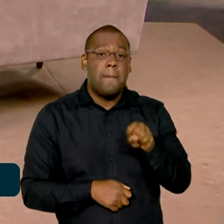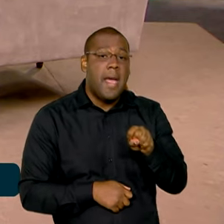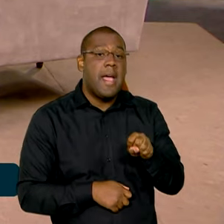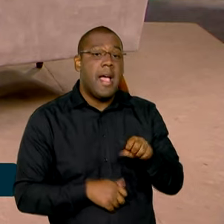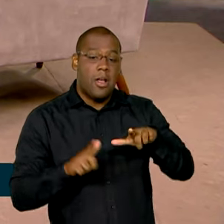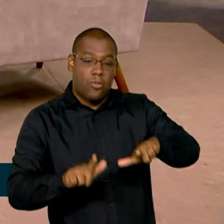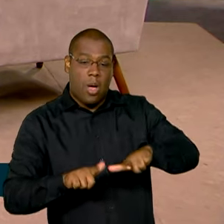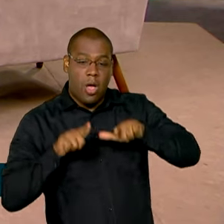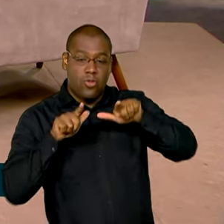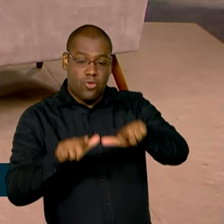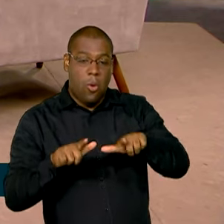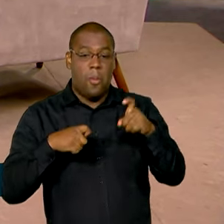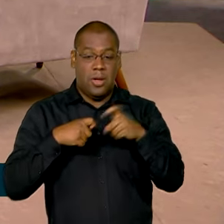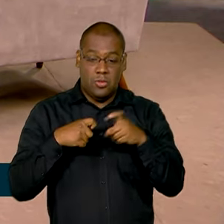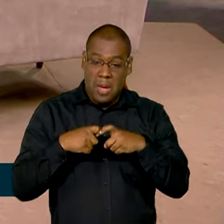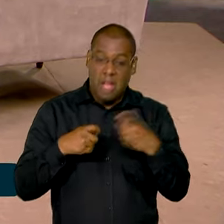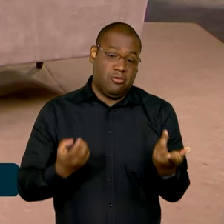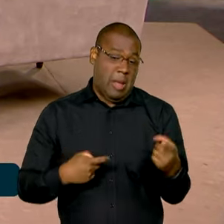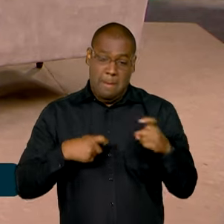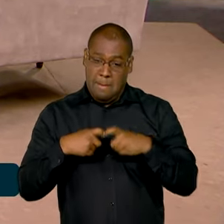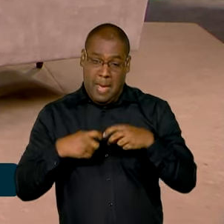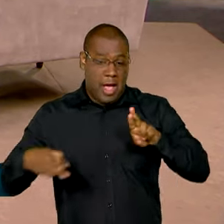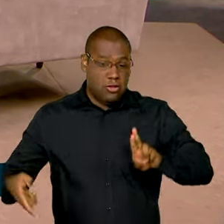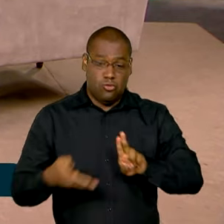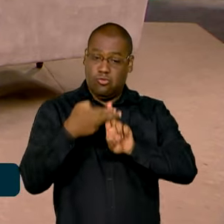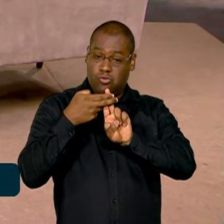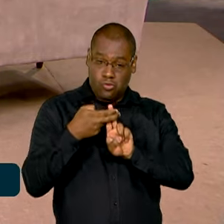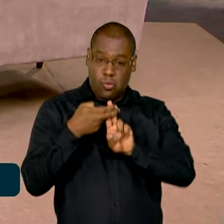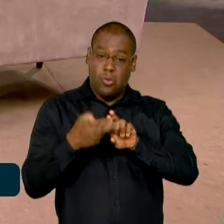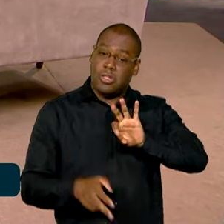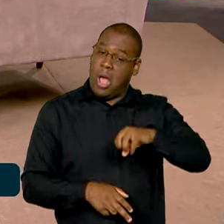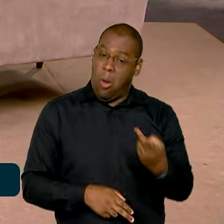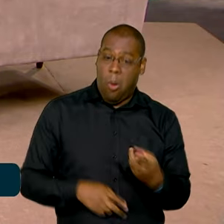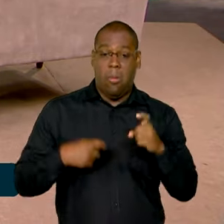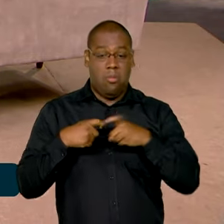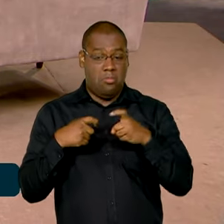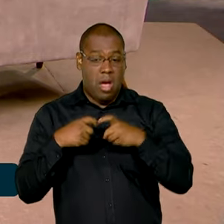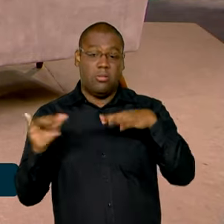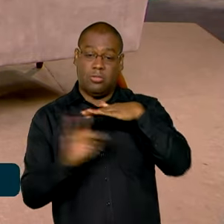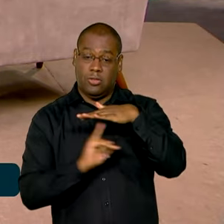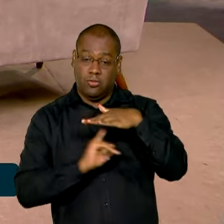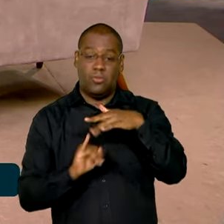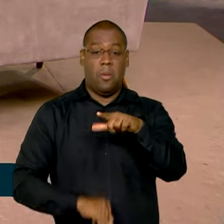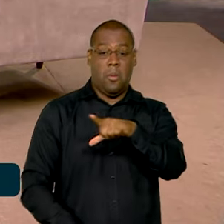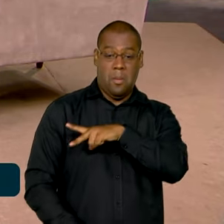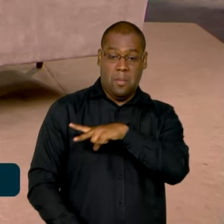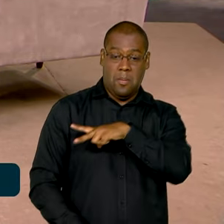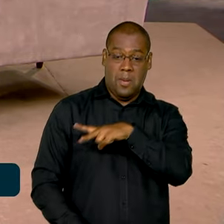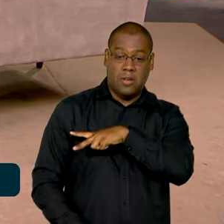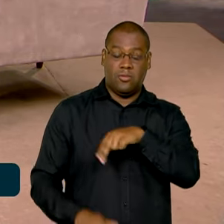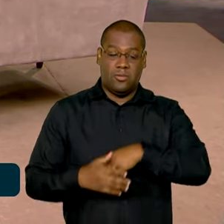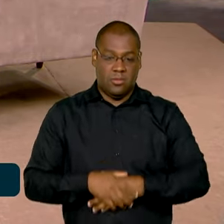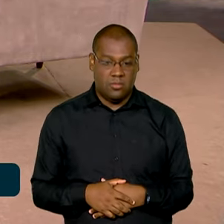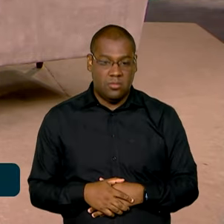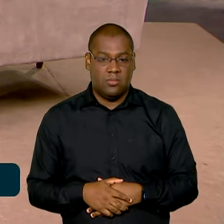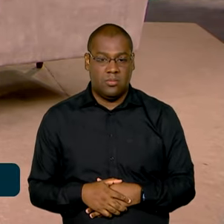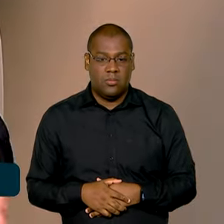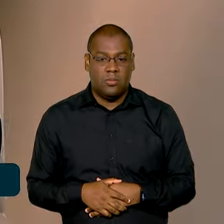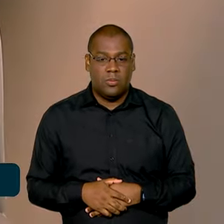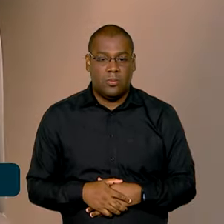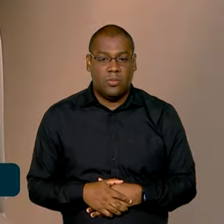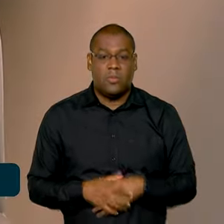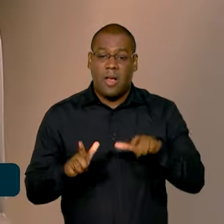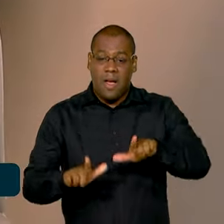do SUS, o médico da rede privada, não importa qual é o médico, e vai pegar um atestado. Esse atestado não precisa ser, não é especial para a Previdência.